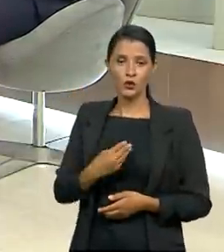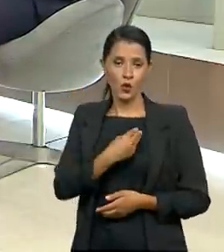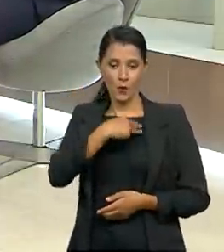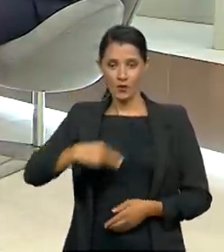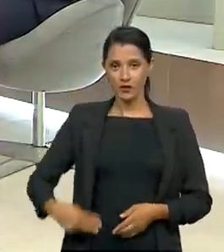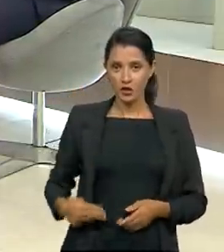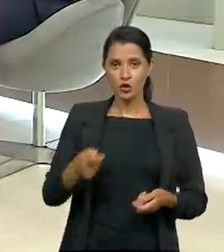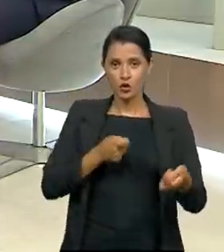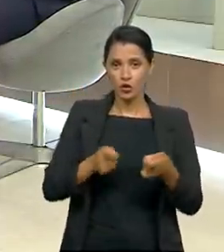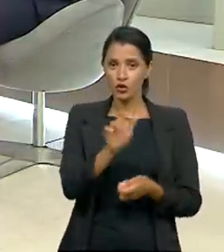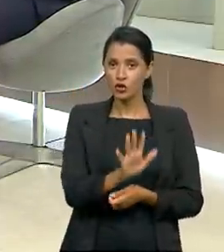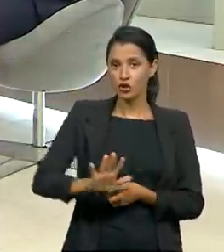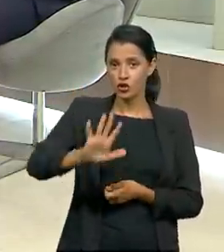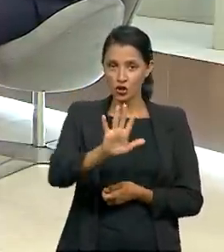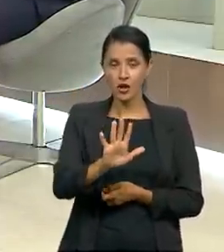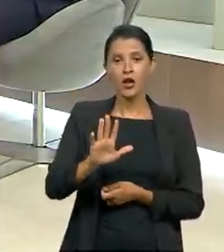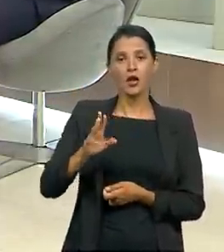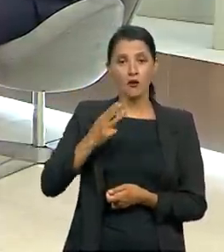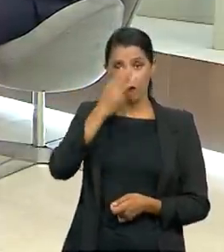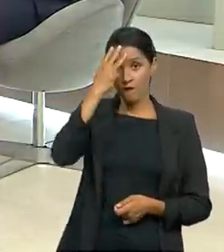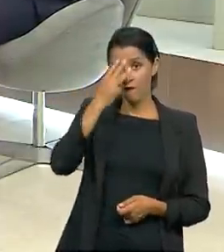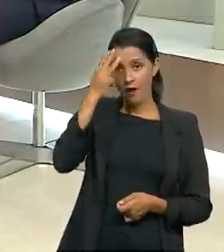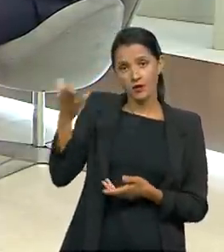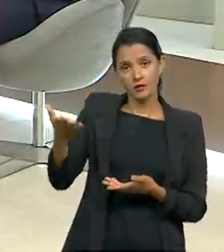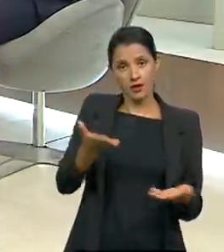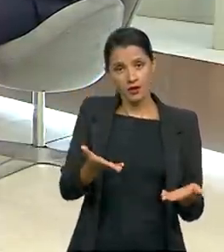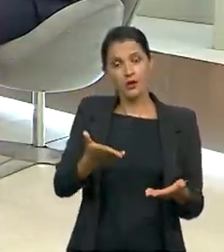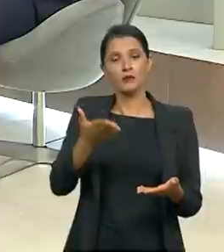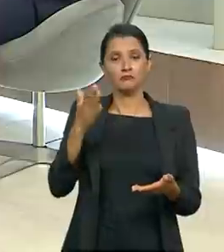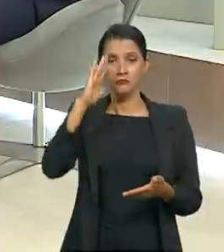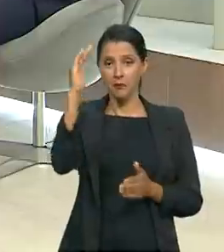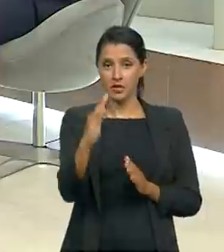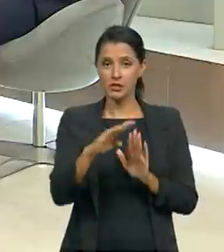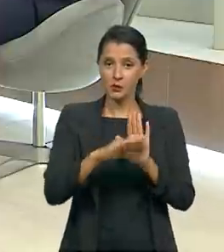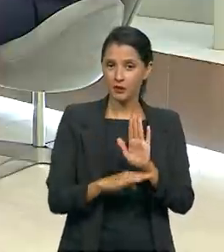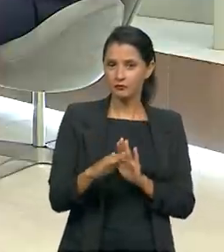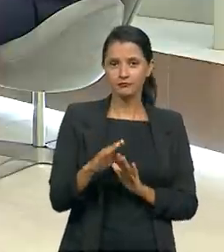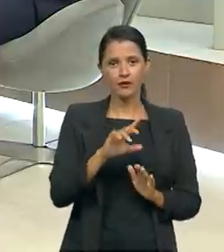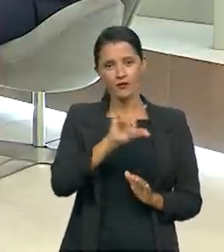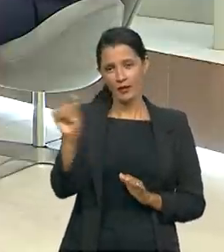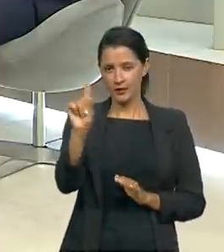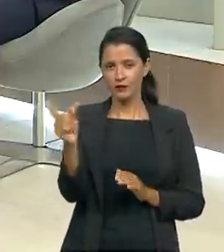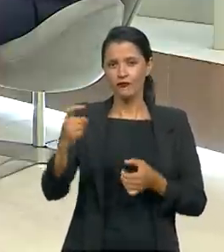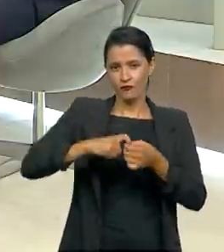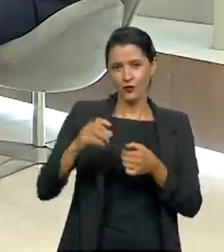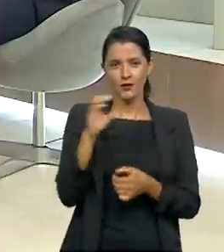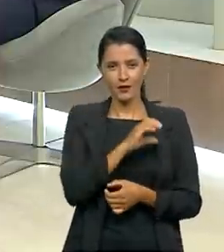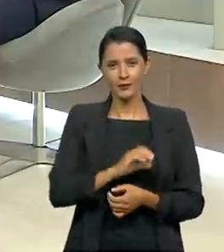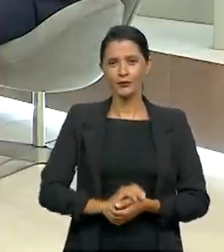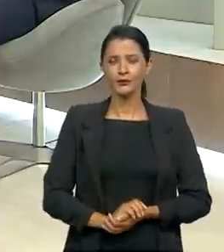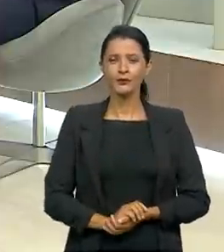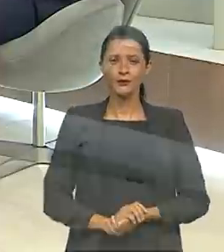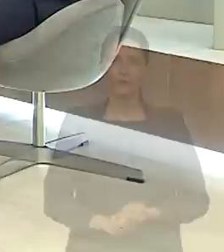Controladoria Geral da União, Wagner Rosário, aqui no Brasil em Pauta. Não saia daí, voltamos já.